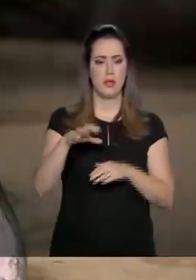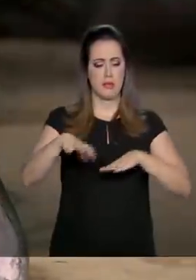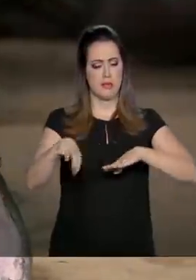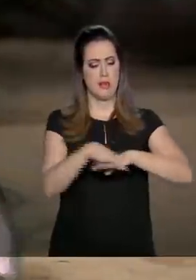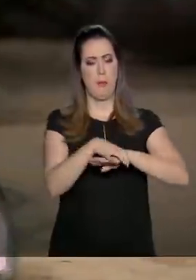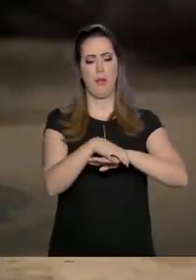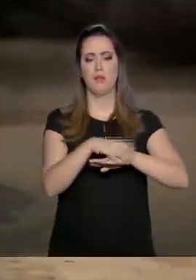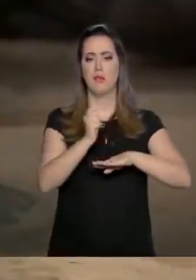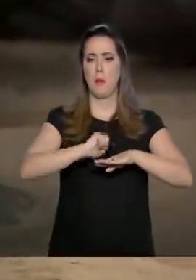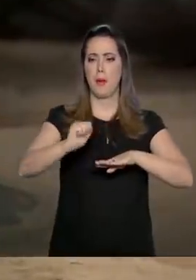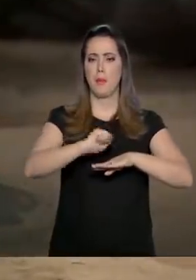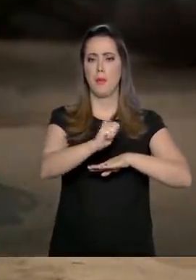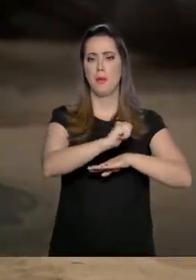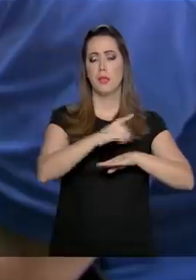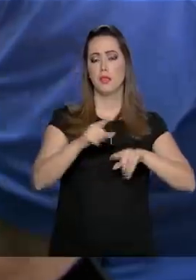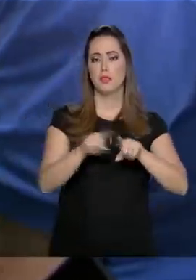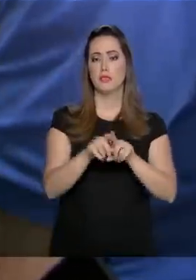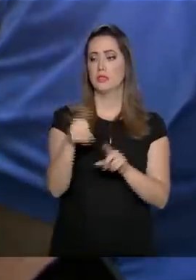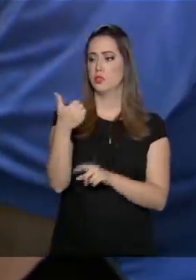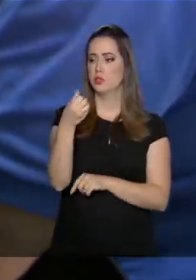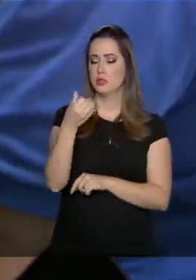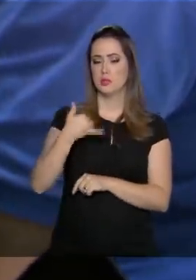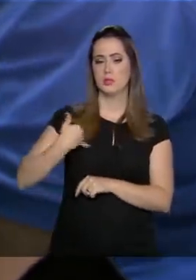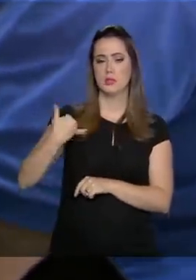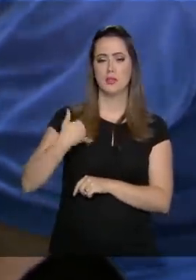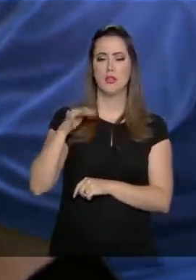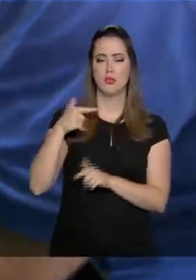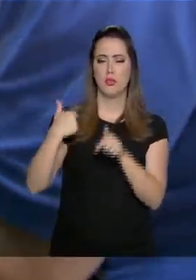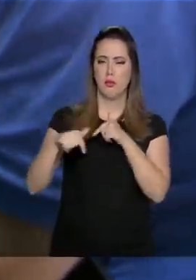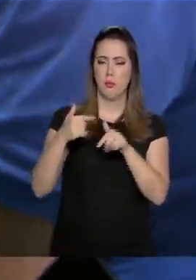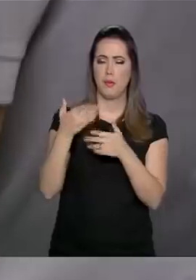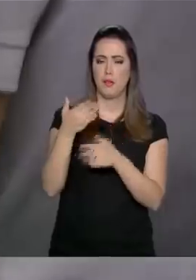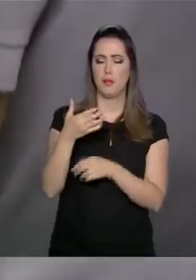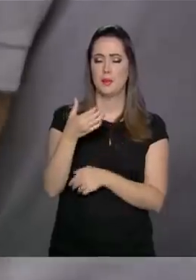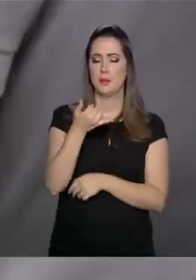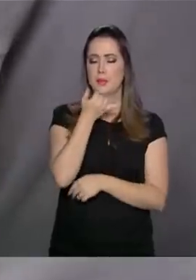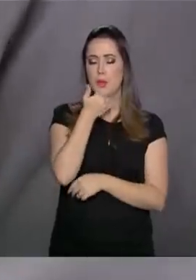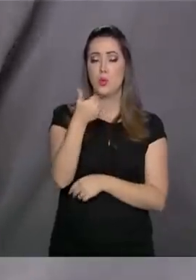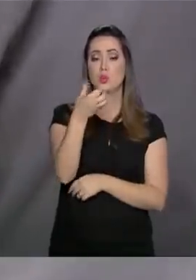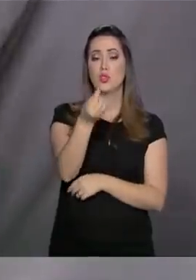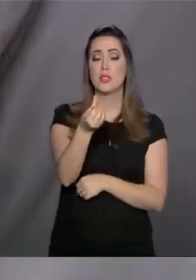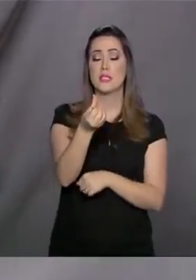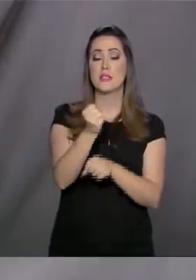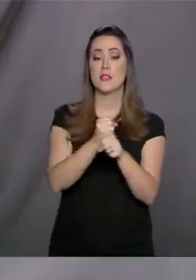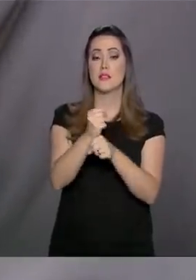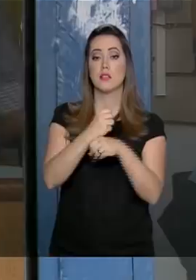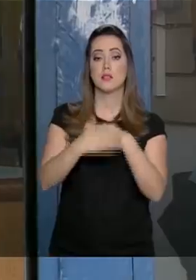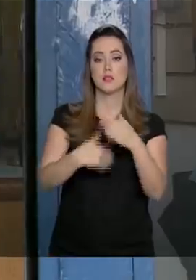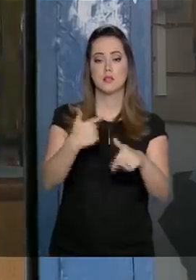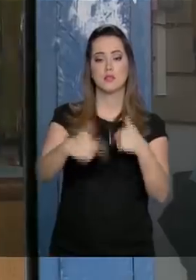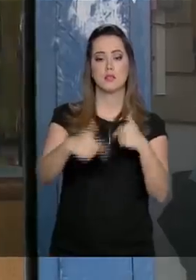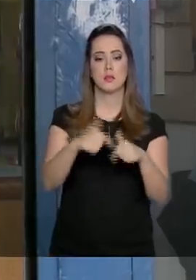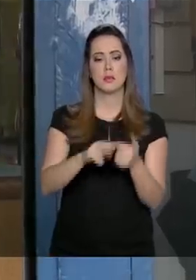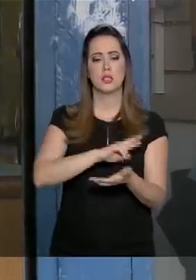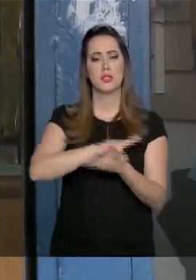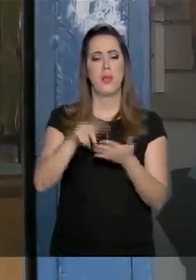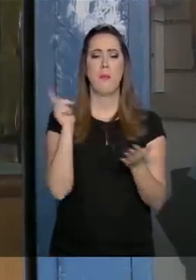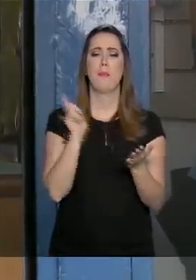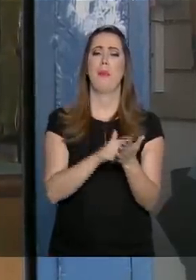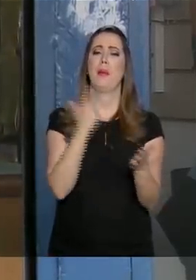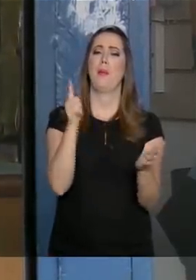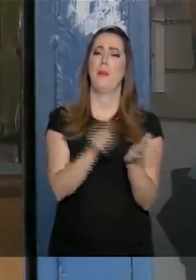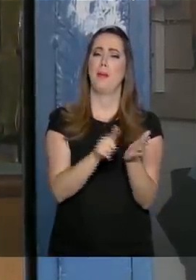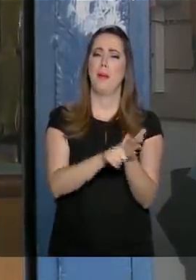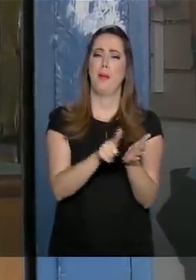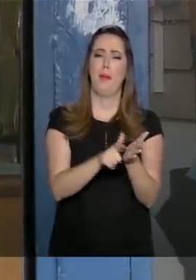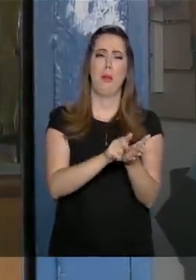há 16 anos. Mas, para dar continuidade ao negócio, enfrentou muitas dificuldades. O excesso de papelada e